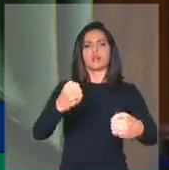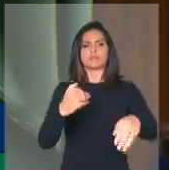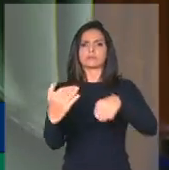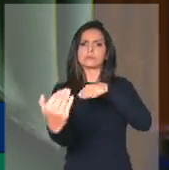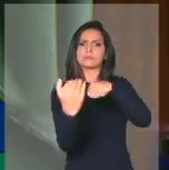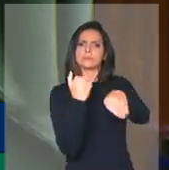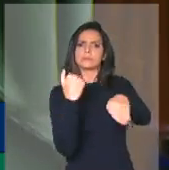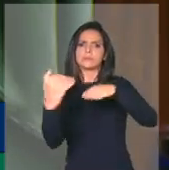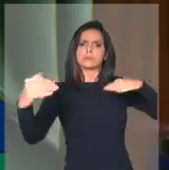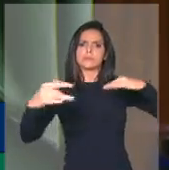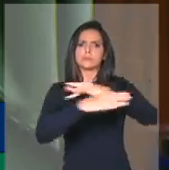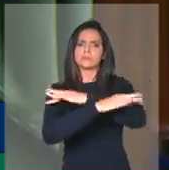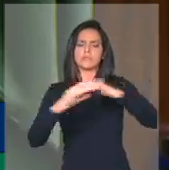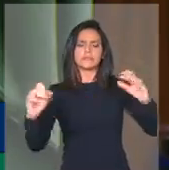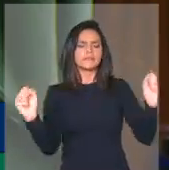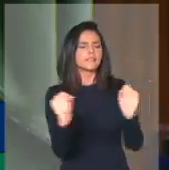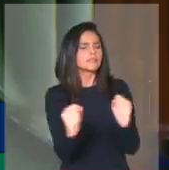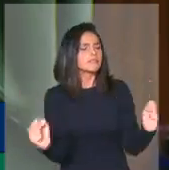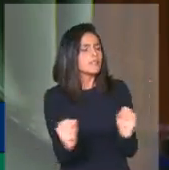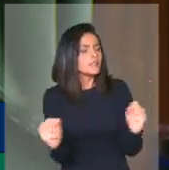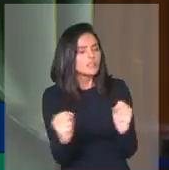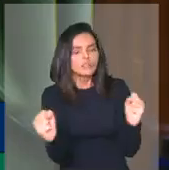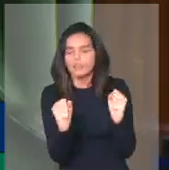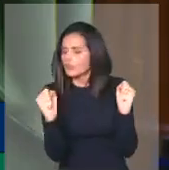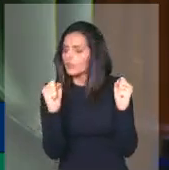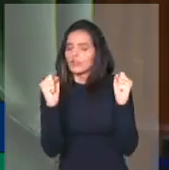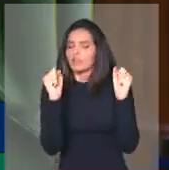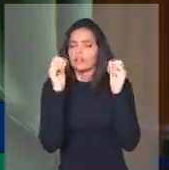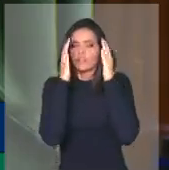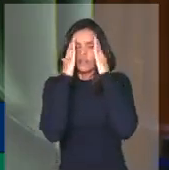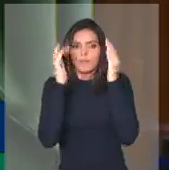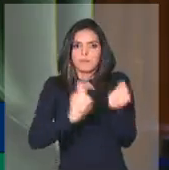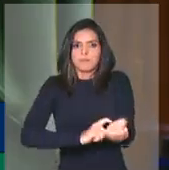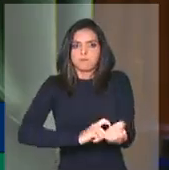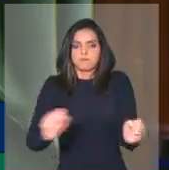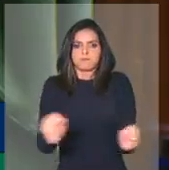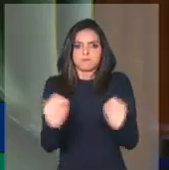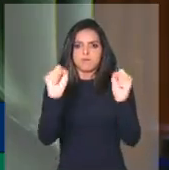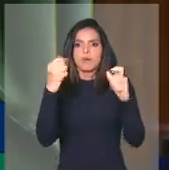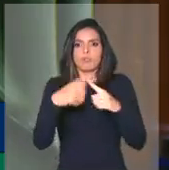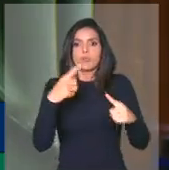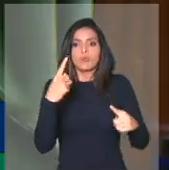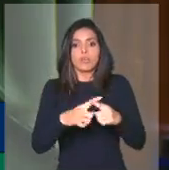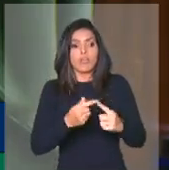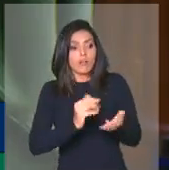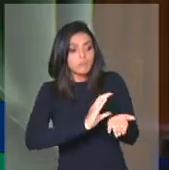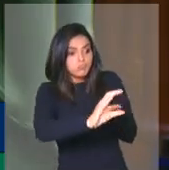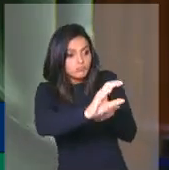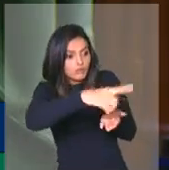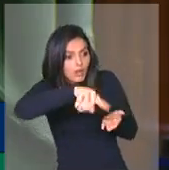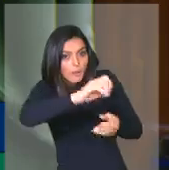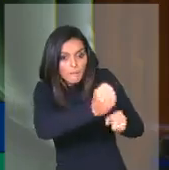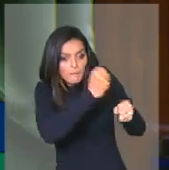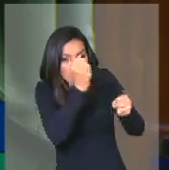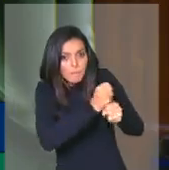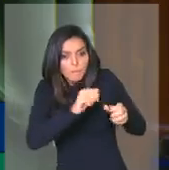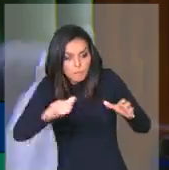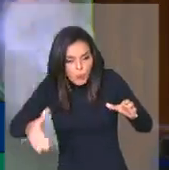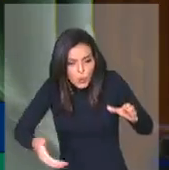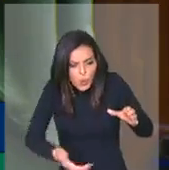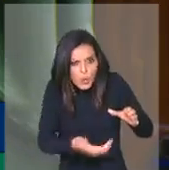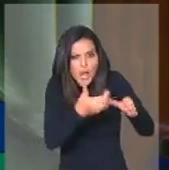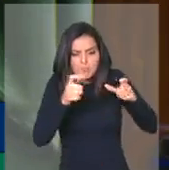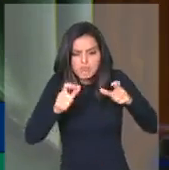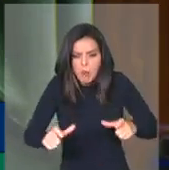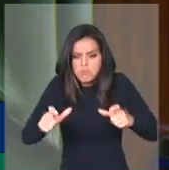particularmente por conta da redução de investimentos na manutenção da malha viária. A buraqueira